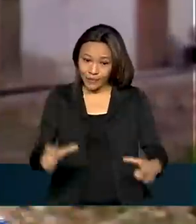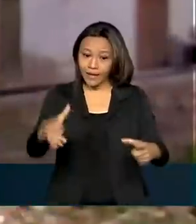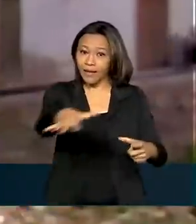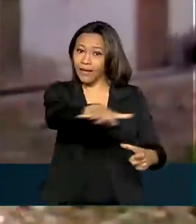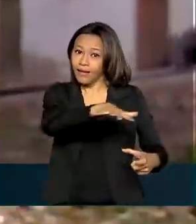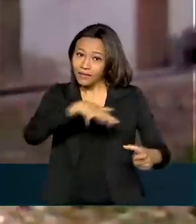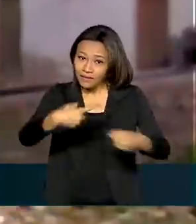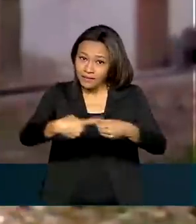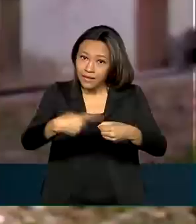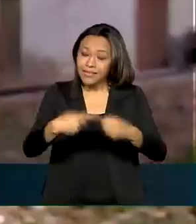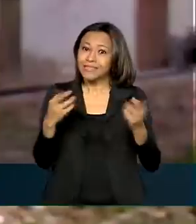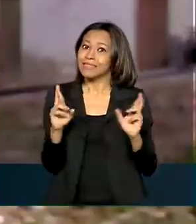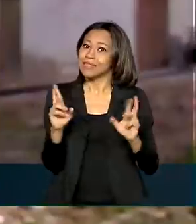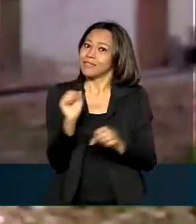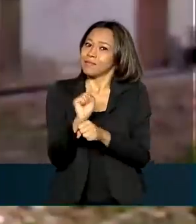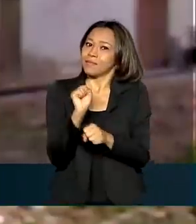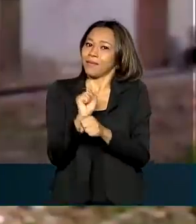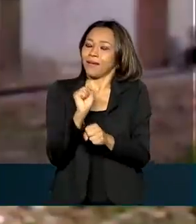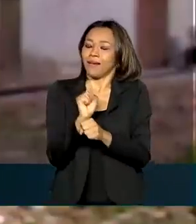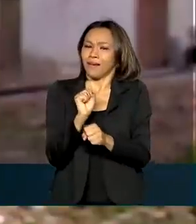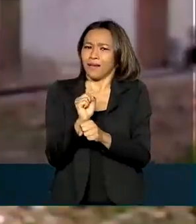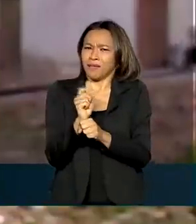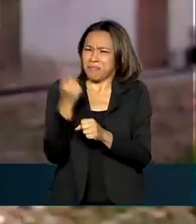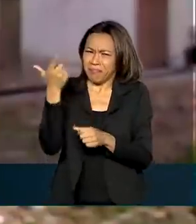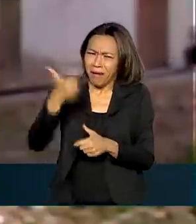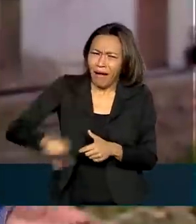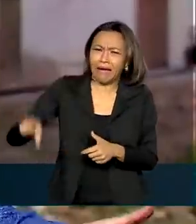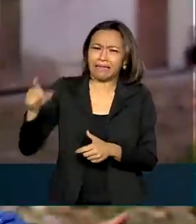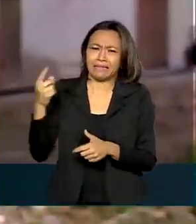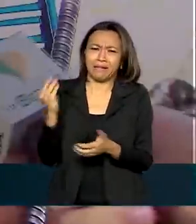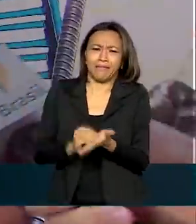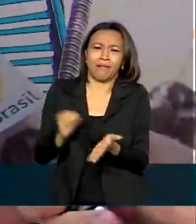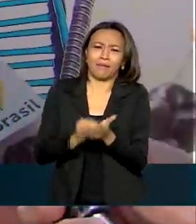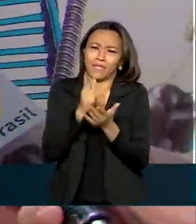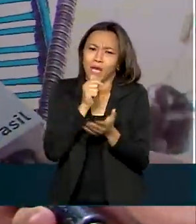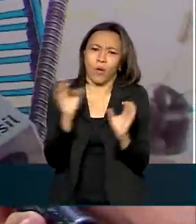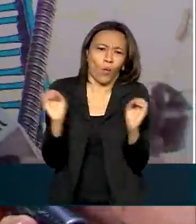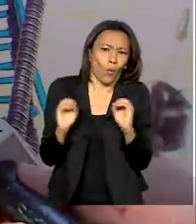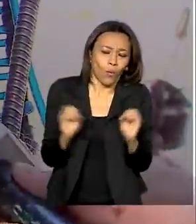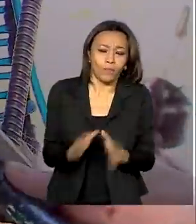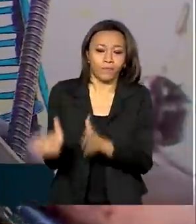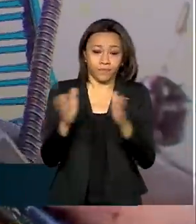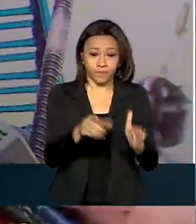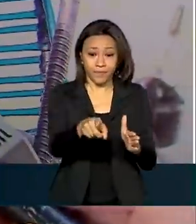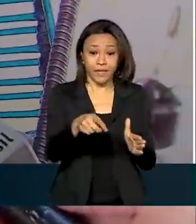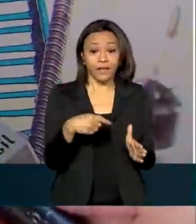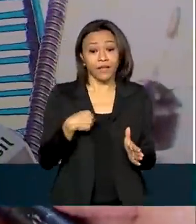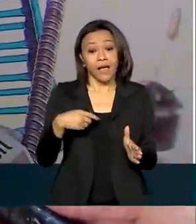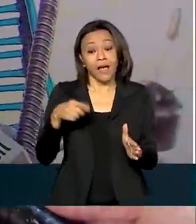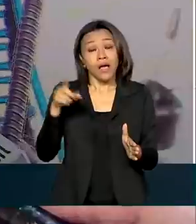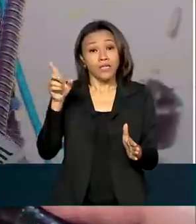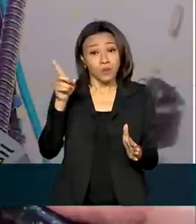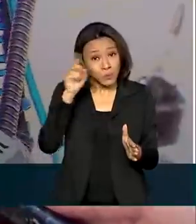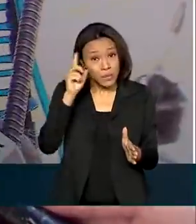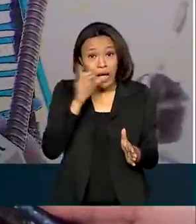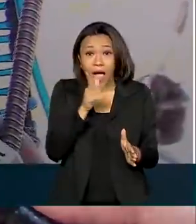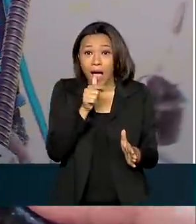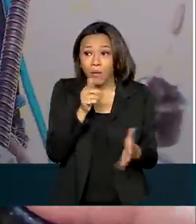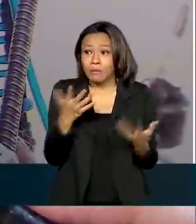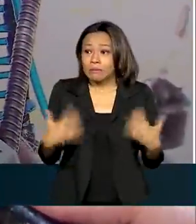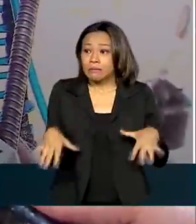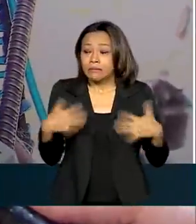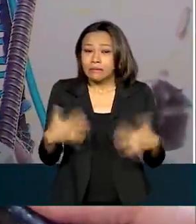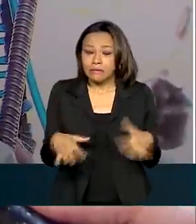Egito, que esperam agora não ter que passar mais pelo racionamento. Todos os dias não tem, né? Como eu falei, vamos dizer assim,